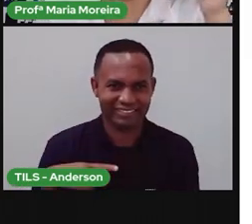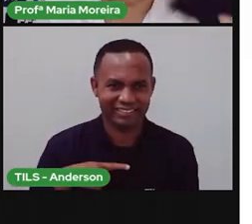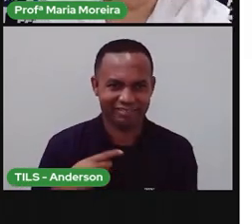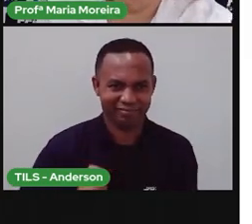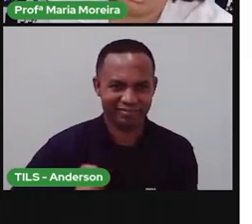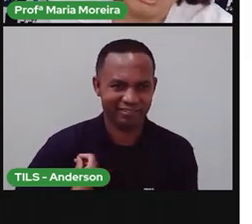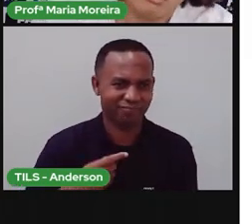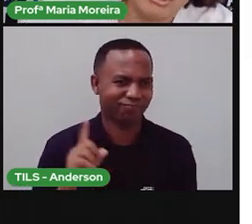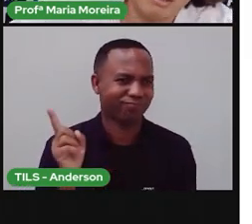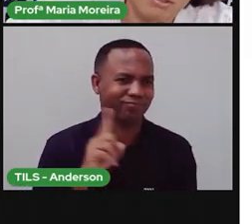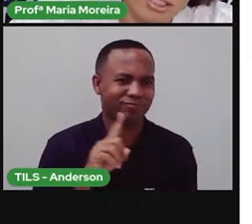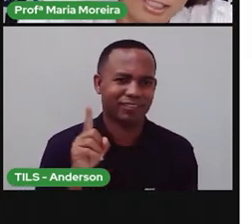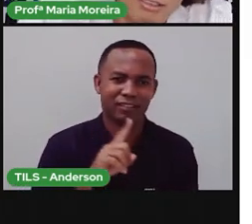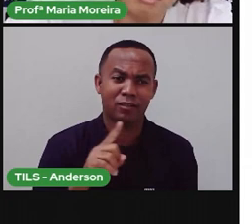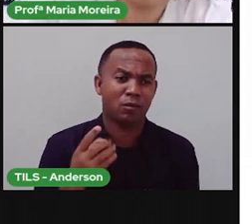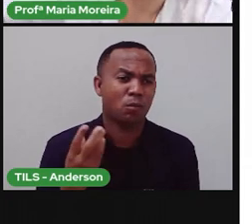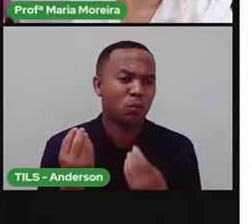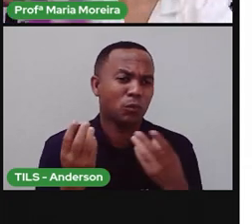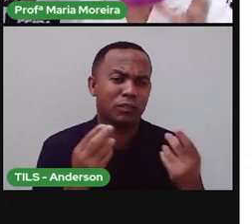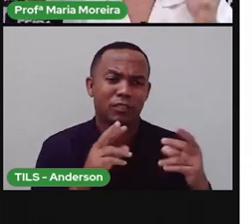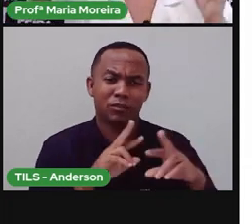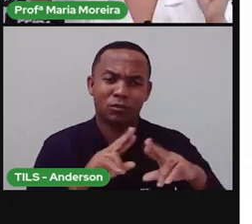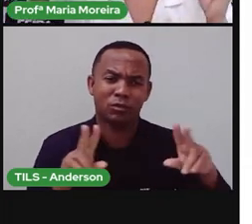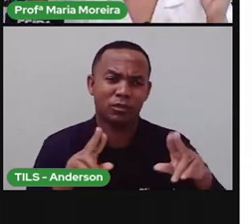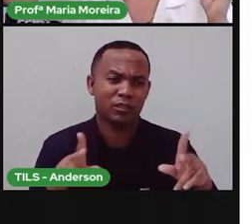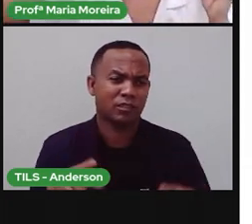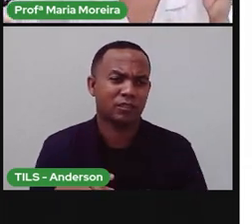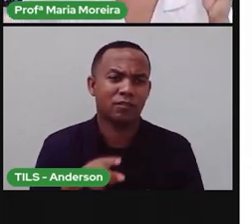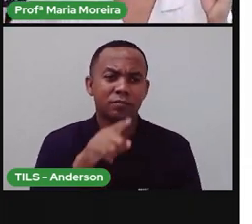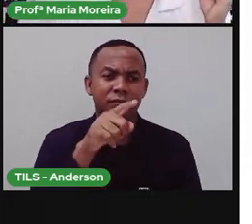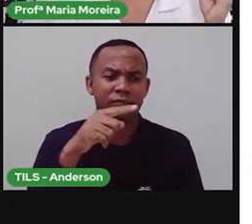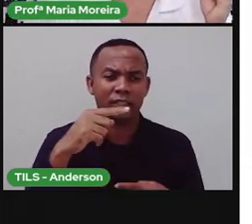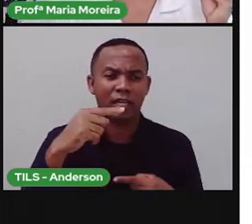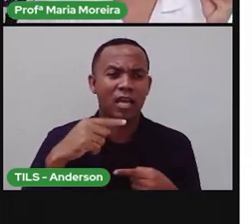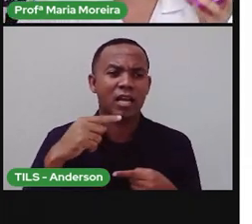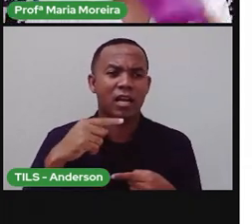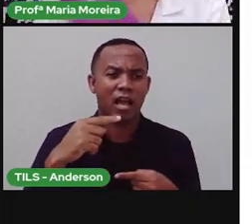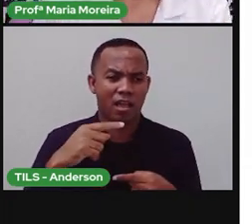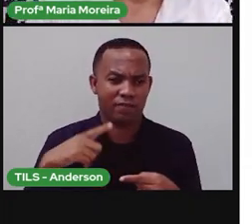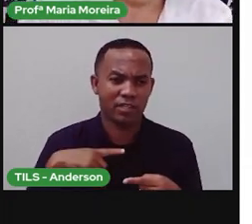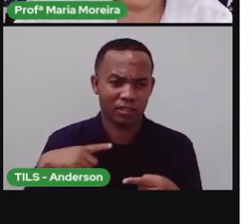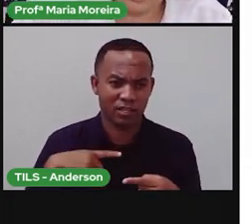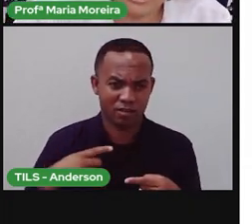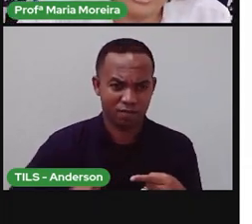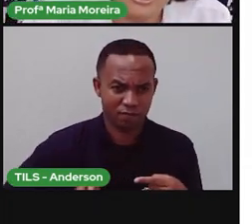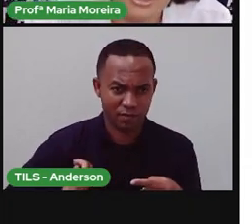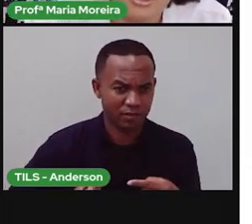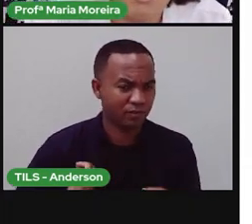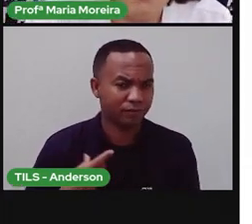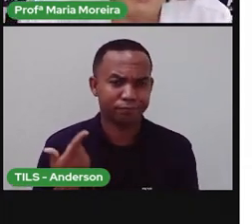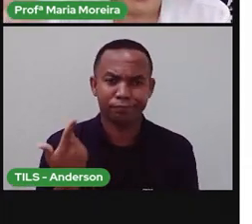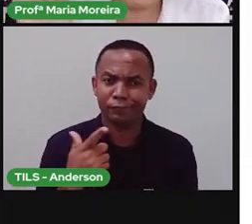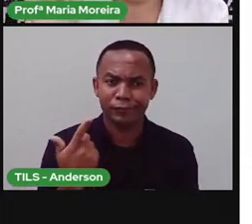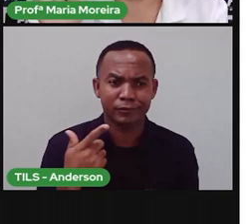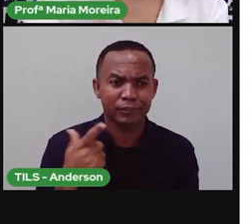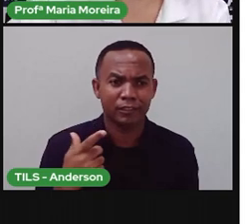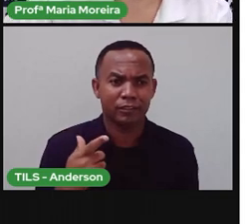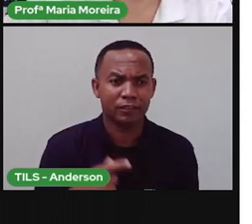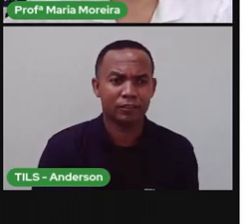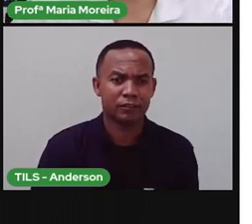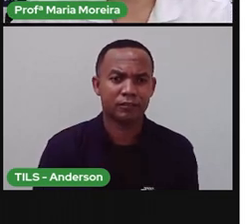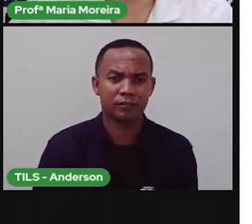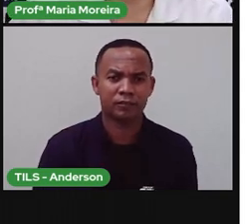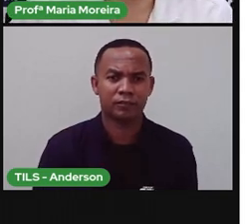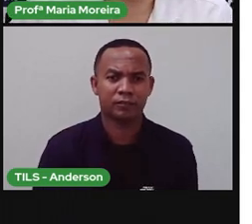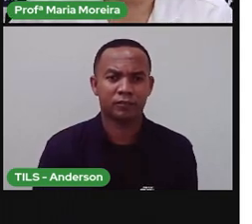Não. Olha, apostar depois que a pró tem vida. E essa garrafa, ela tem vida? Não. Essa